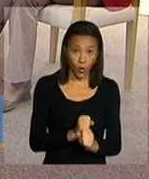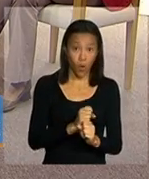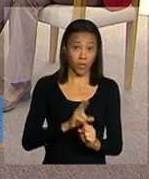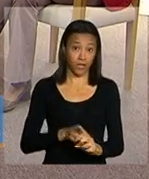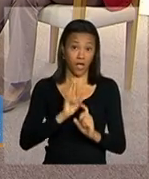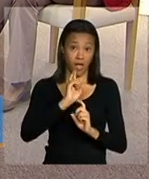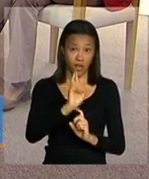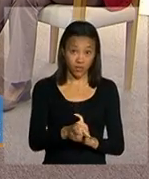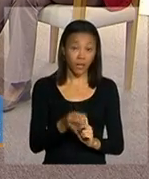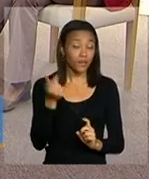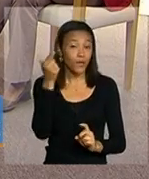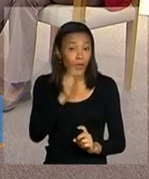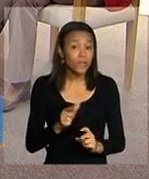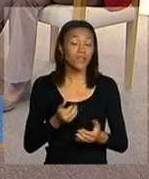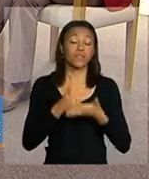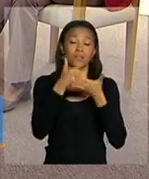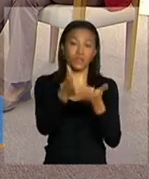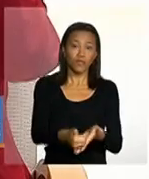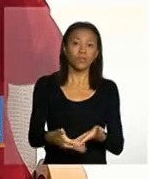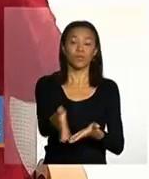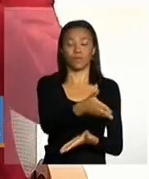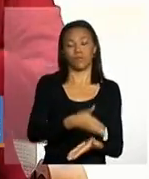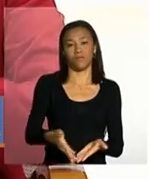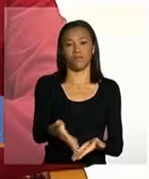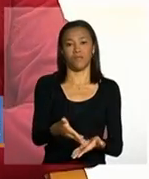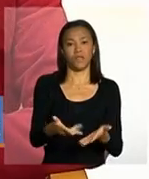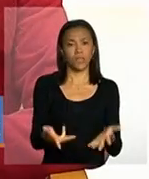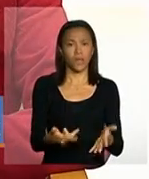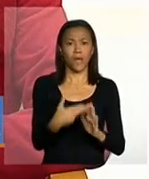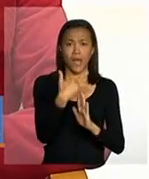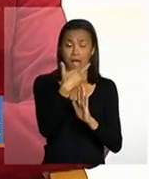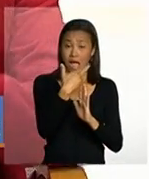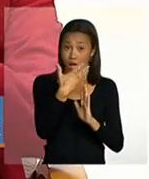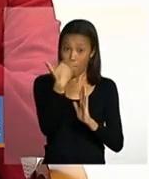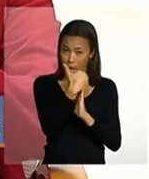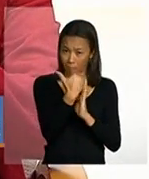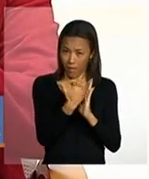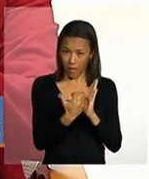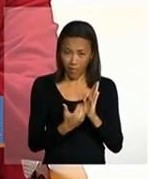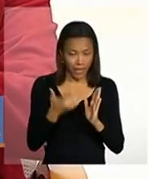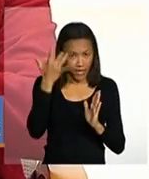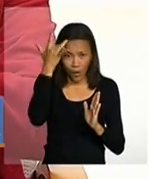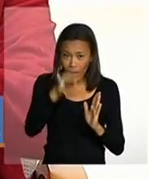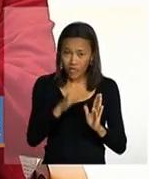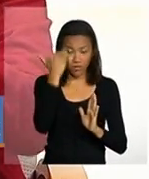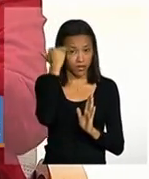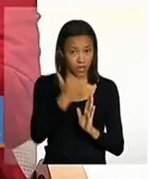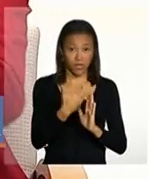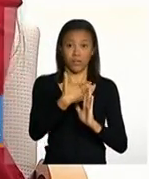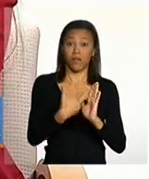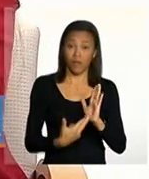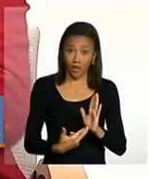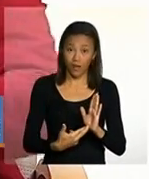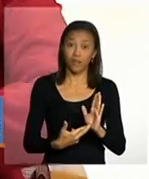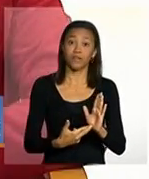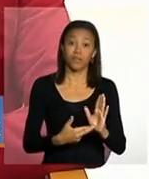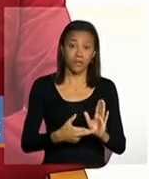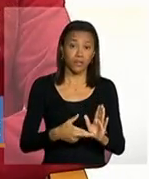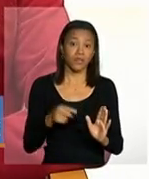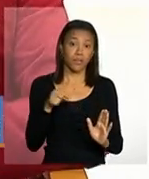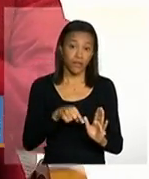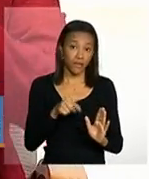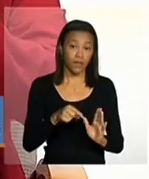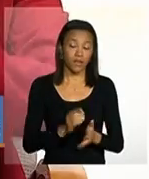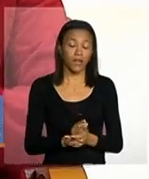repercussão no benefício das famílias a lista de descumprimento de condicionalidades que tem a ver com a repercussão no